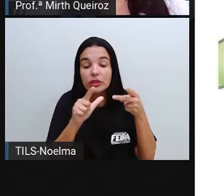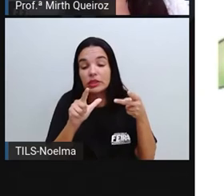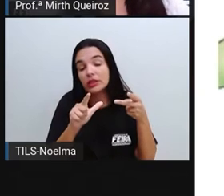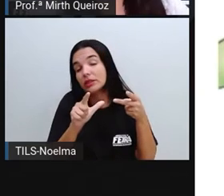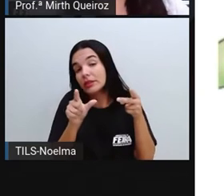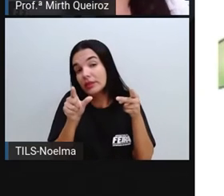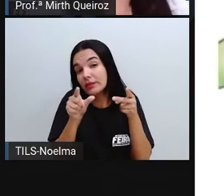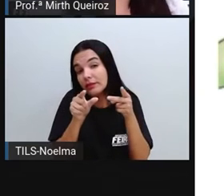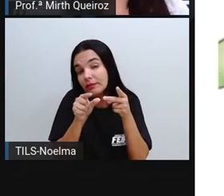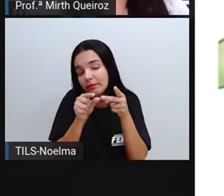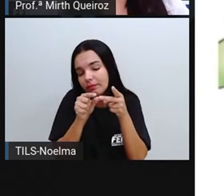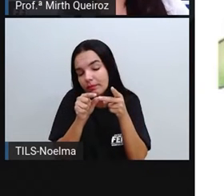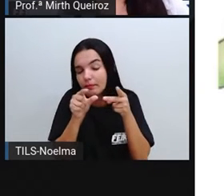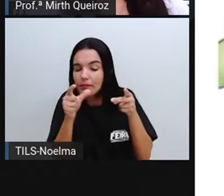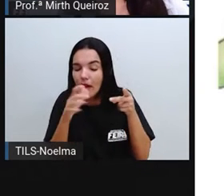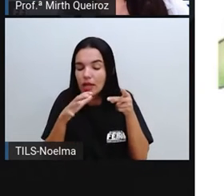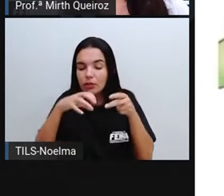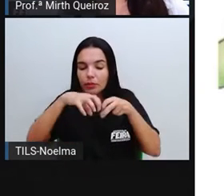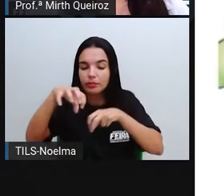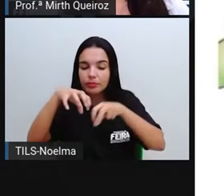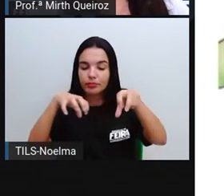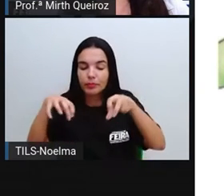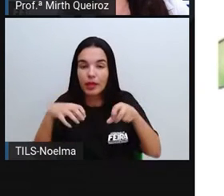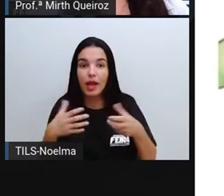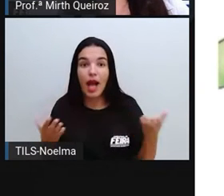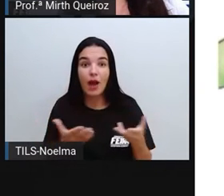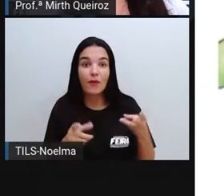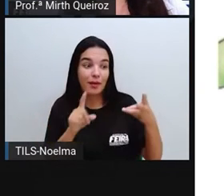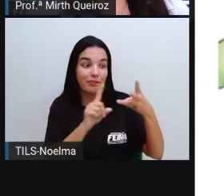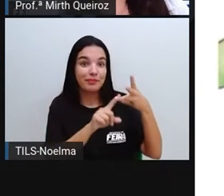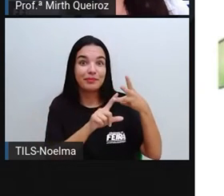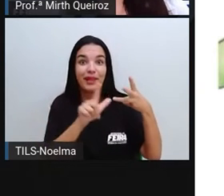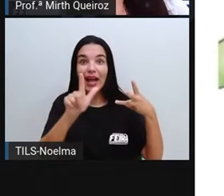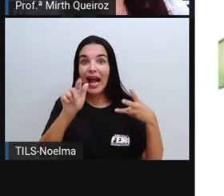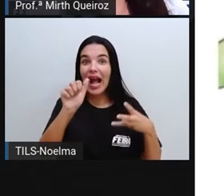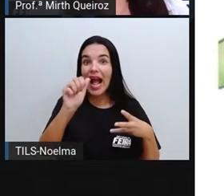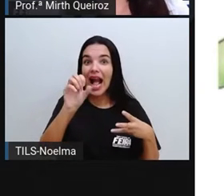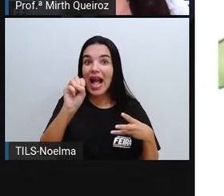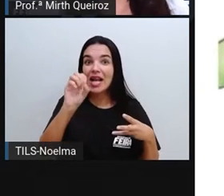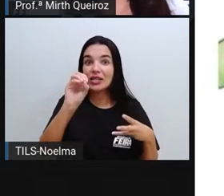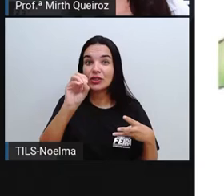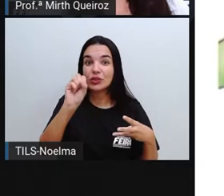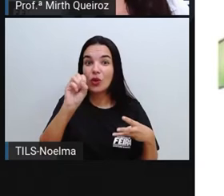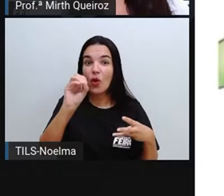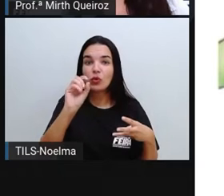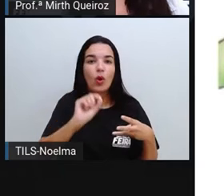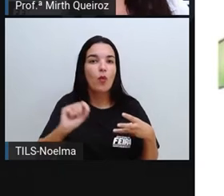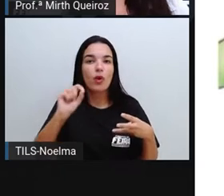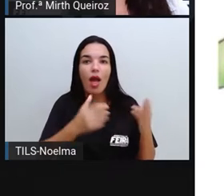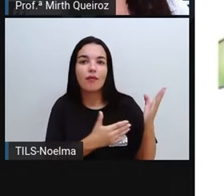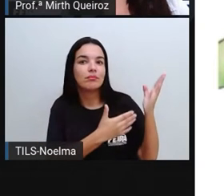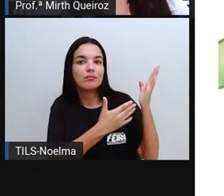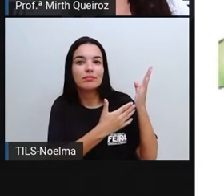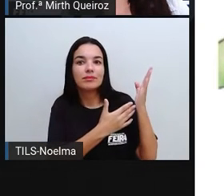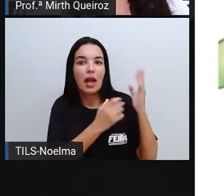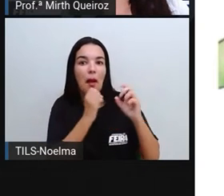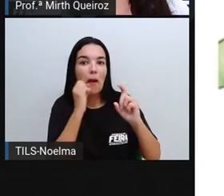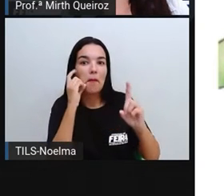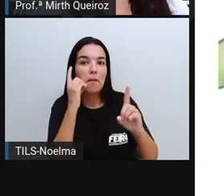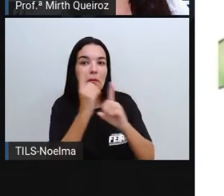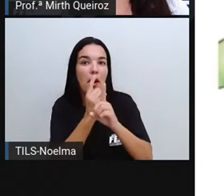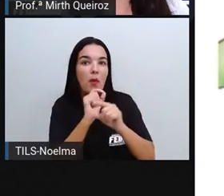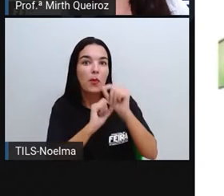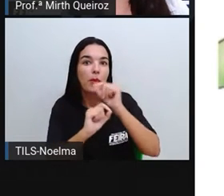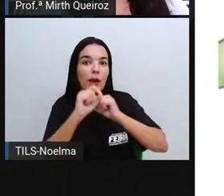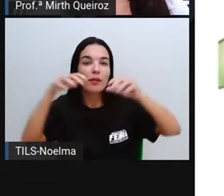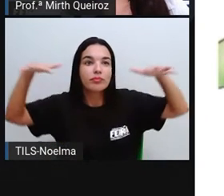Já no estado gasoso, a água, ela pode ser observada nesse estado, na própria atmosfera. Nesse caso,